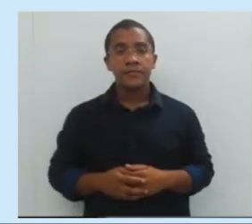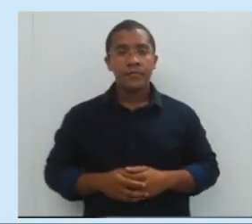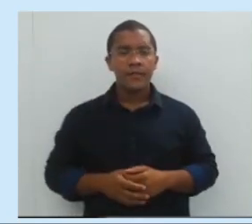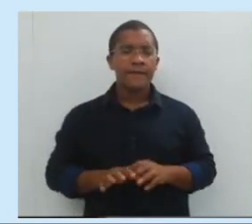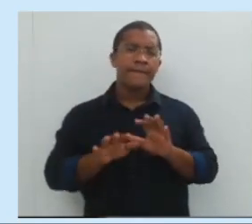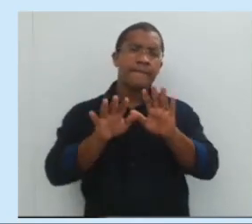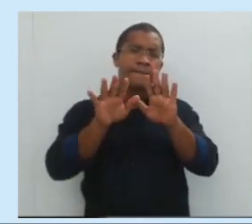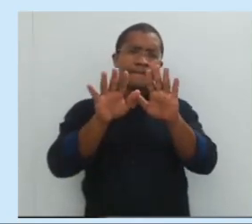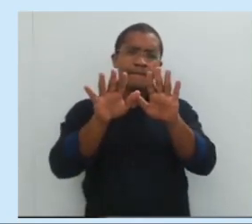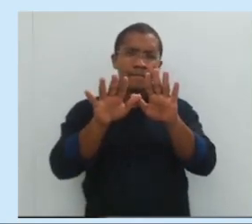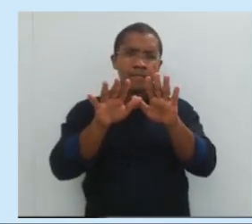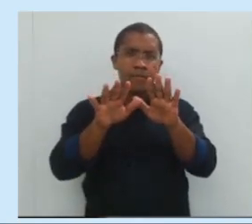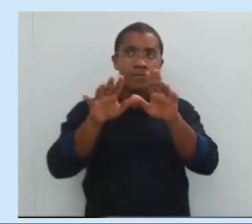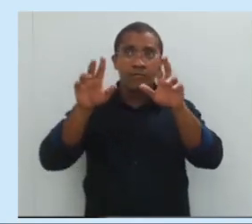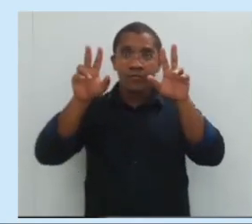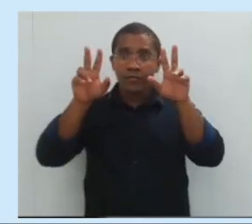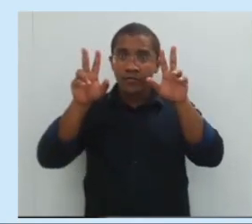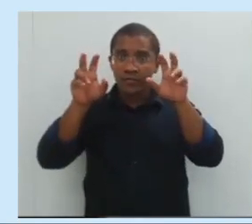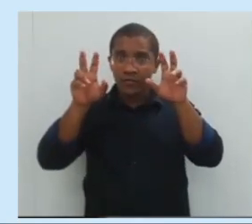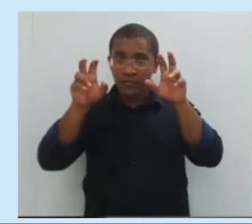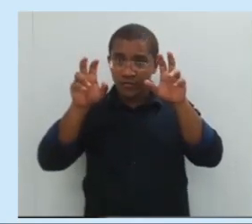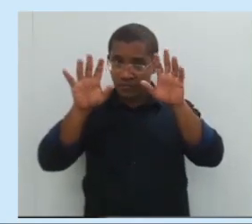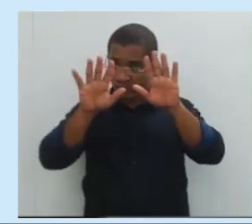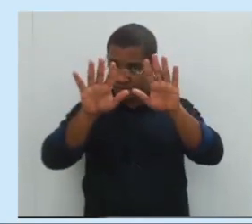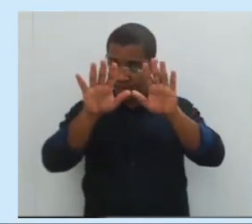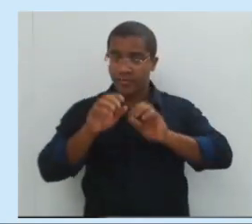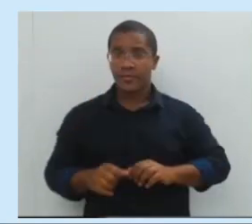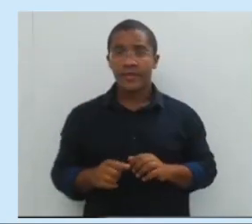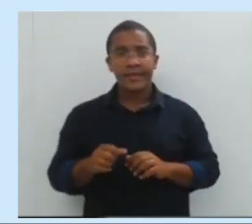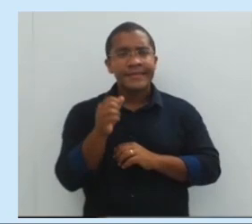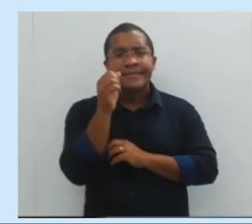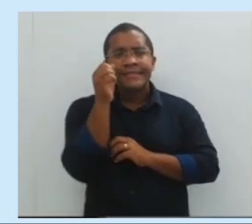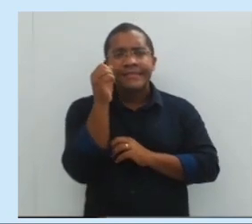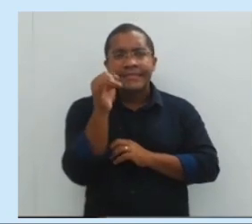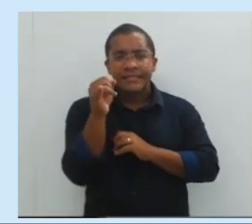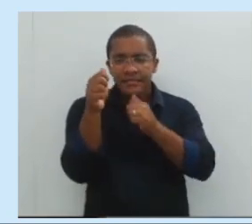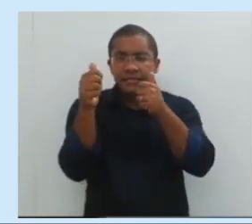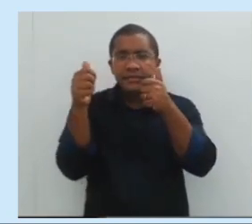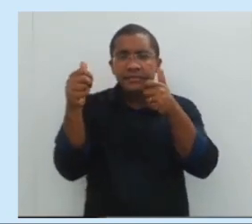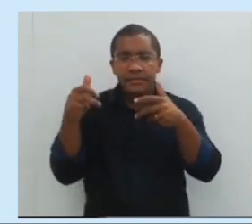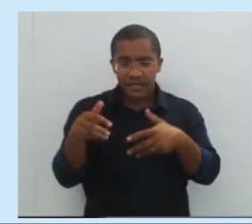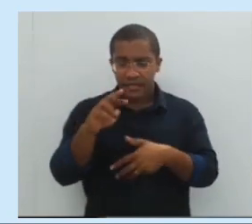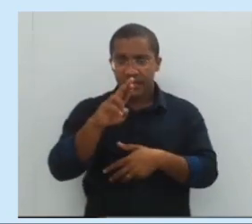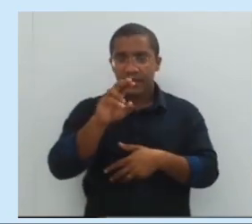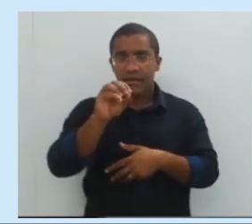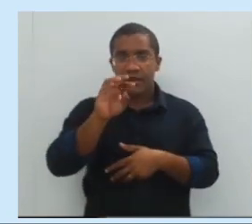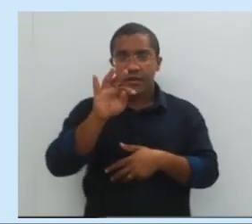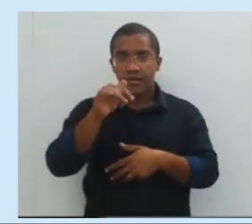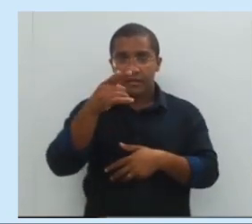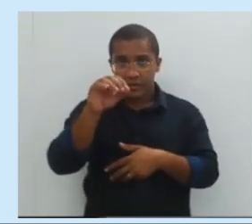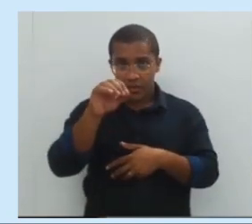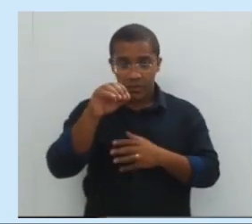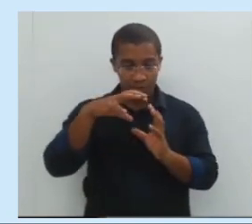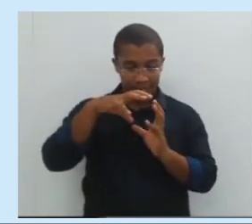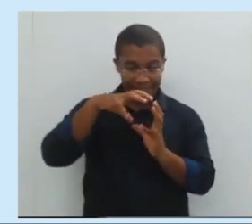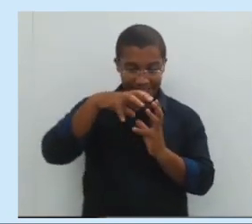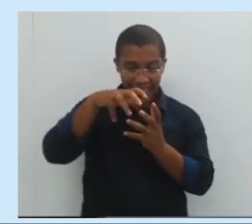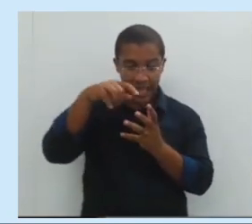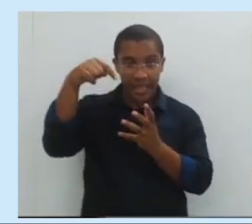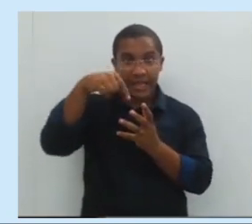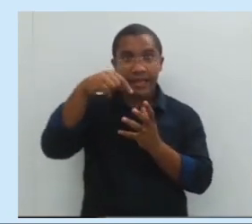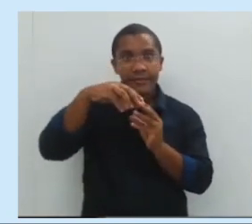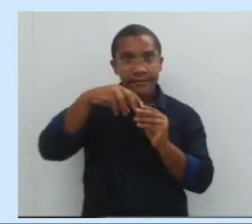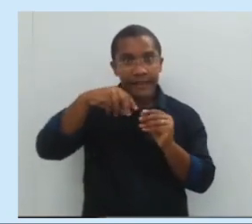Porém, abra um parêntese. Se a gente for falar da rotação da Terra,